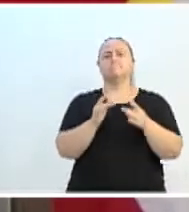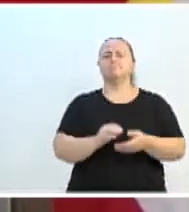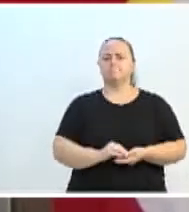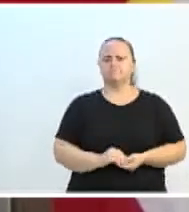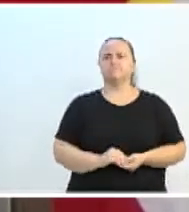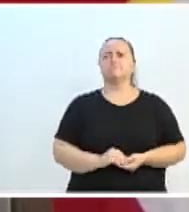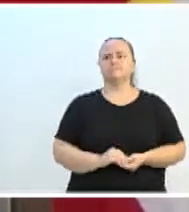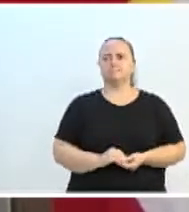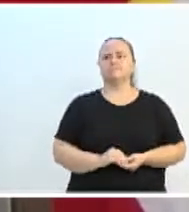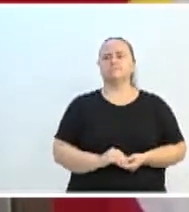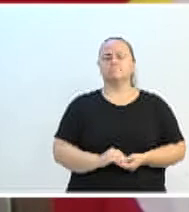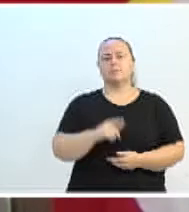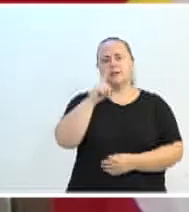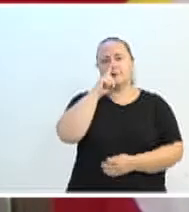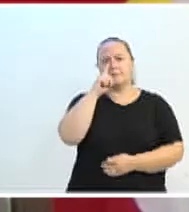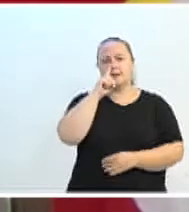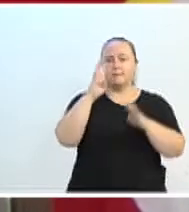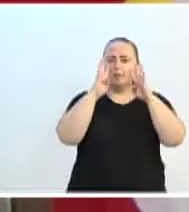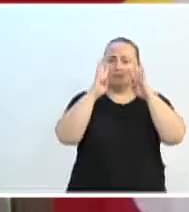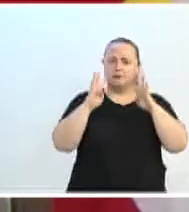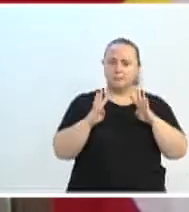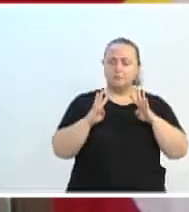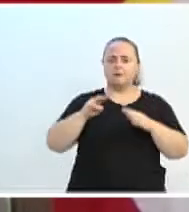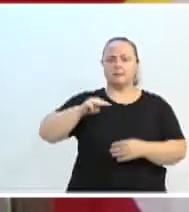que ela está nos assistindo, que é a Marilza.